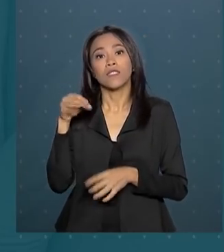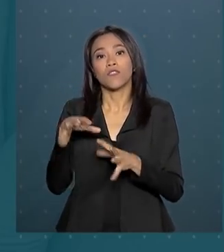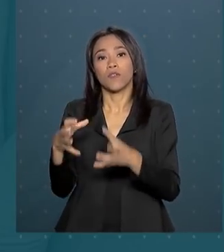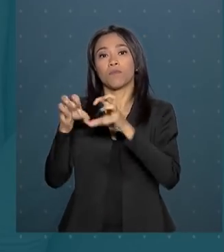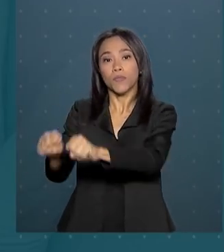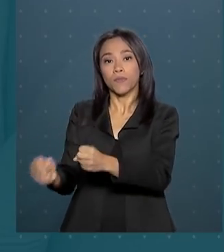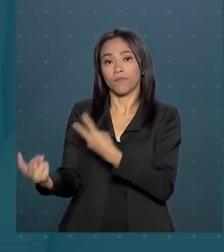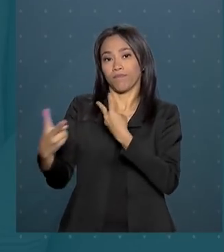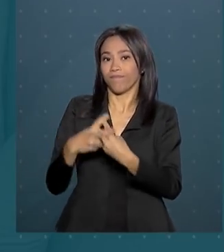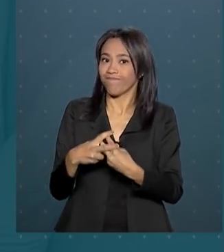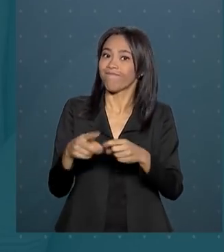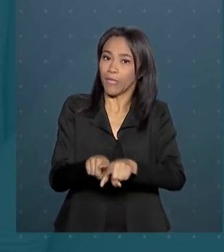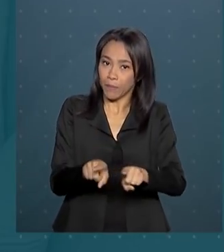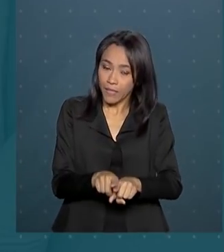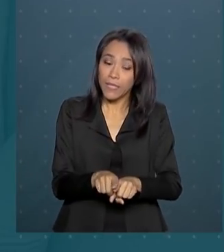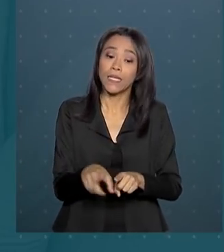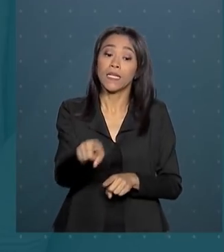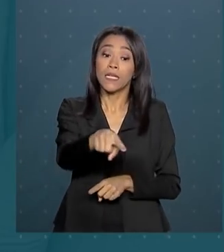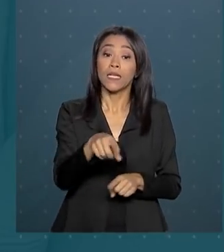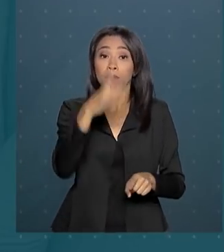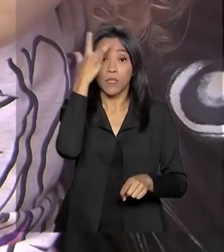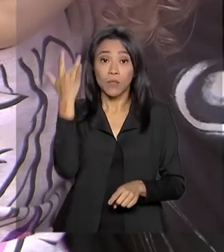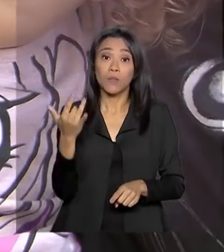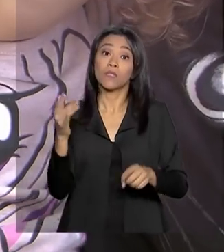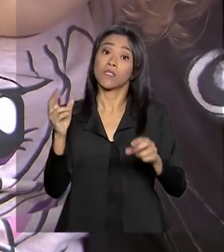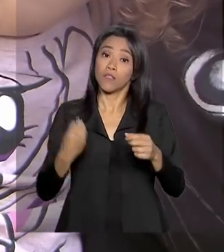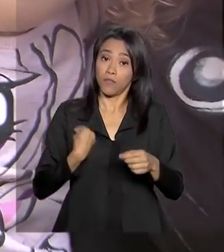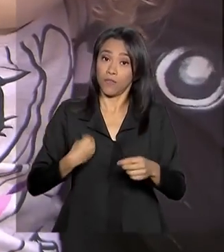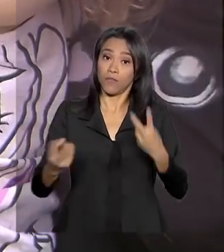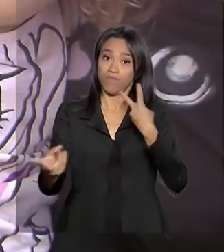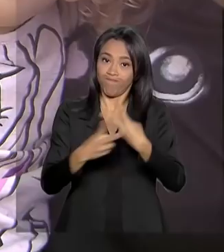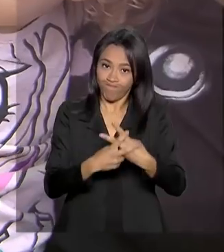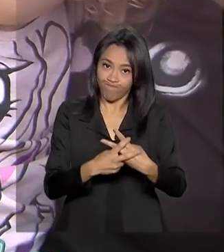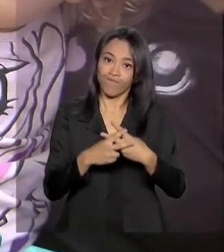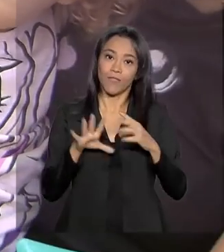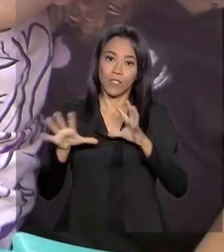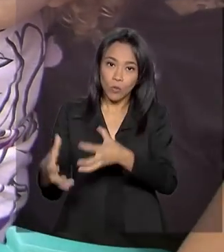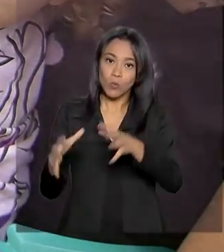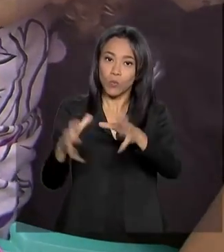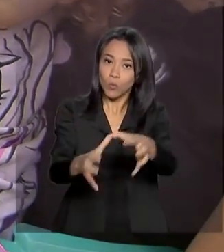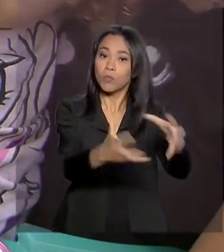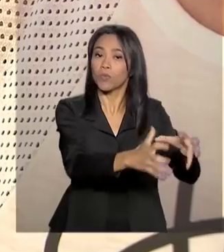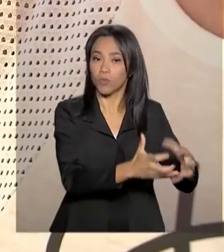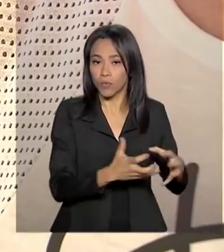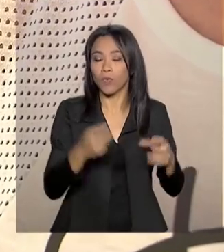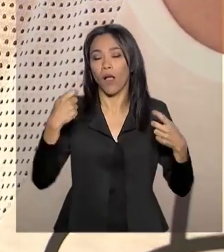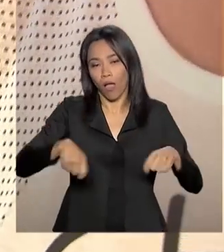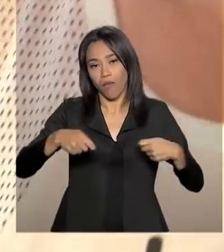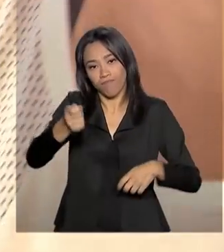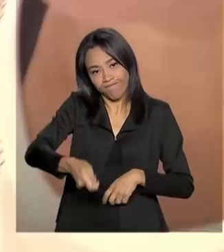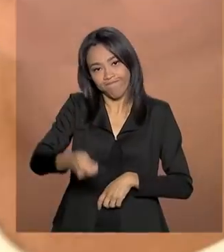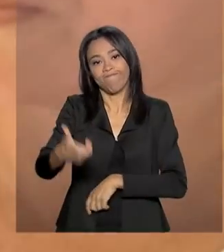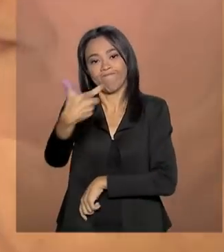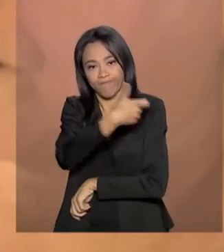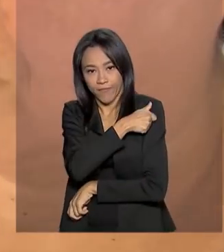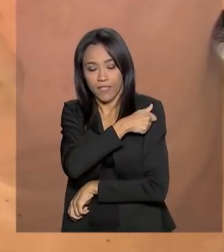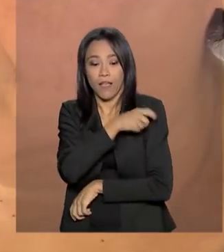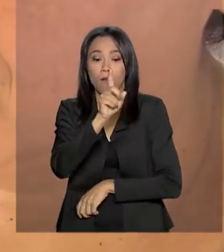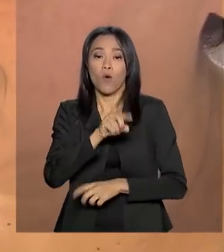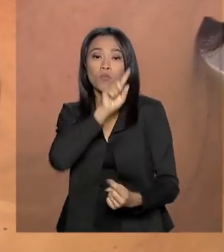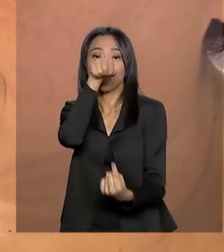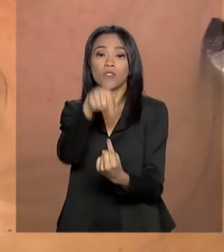socioeducativas e presidiários. A expectativa do Ministério da Saúde é vacinar 59